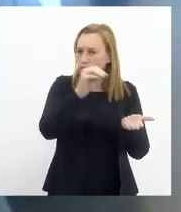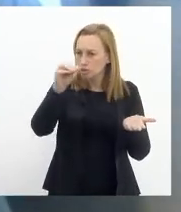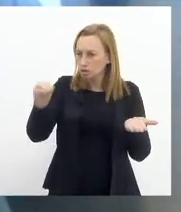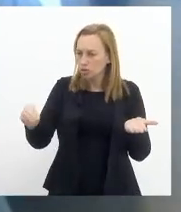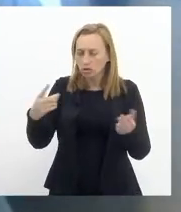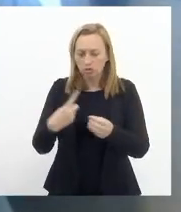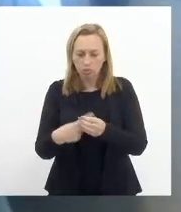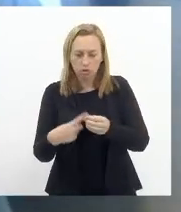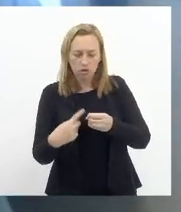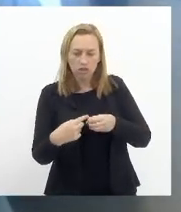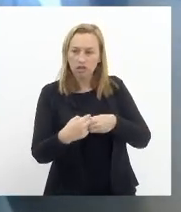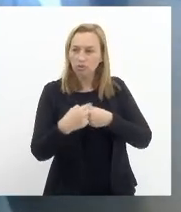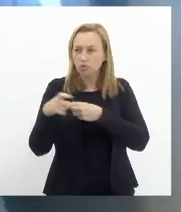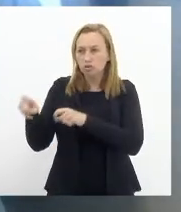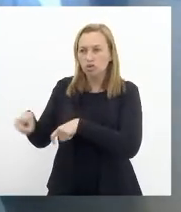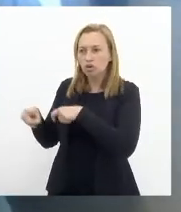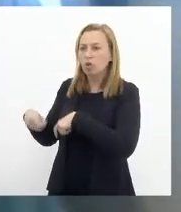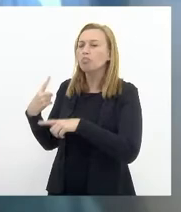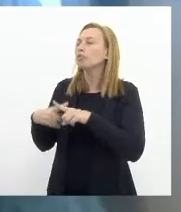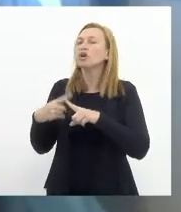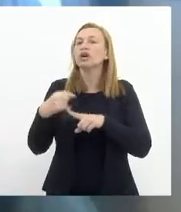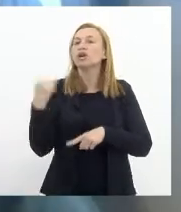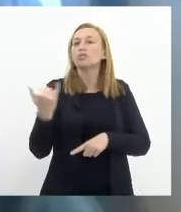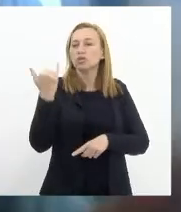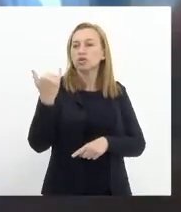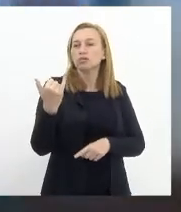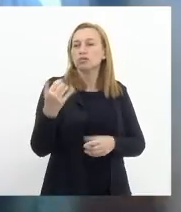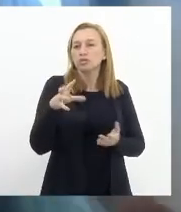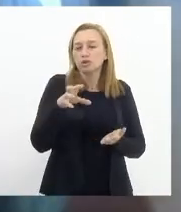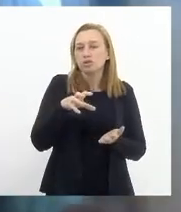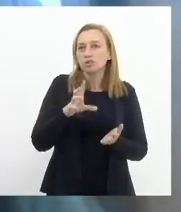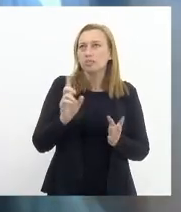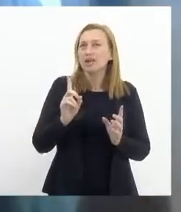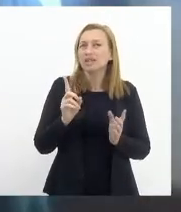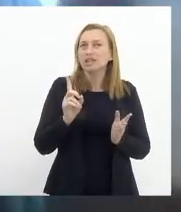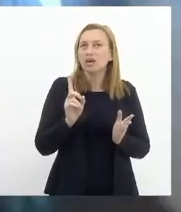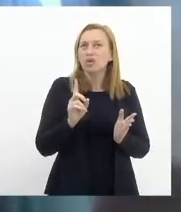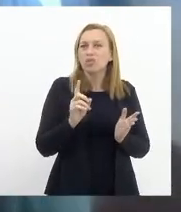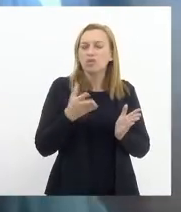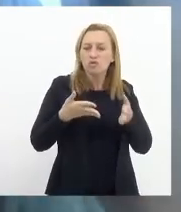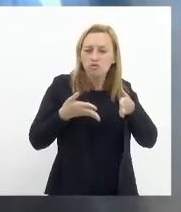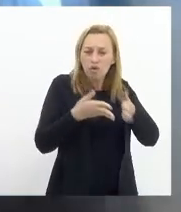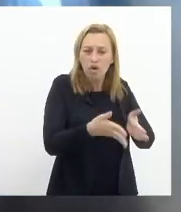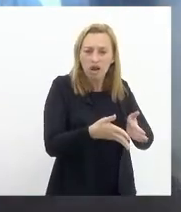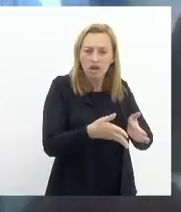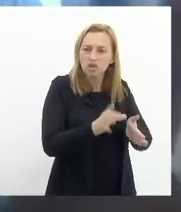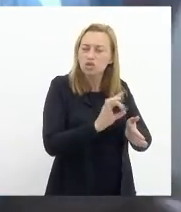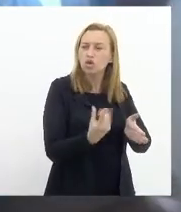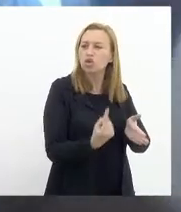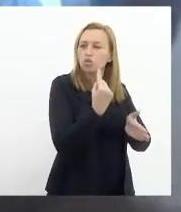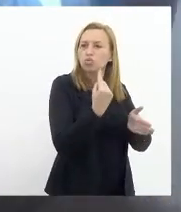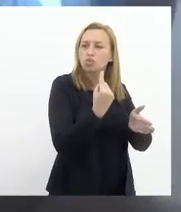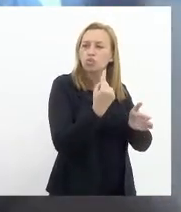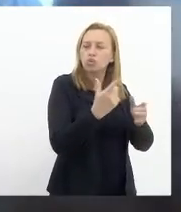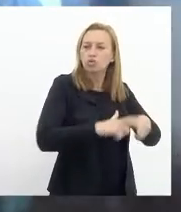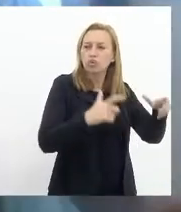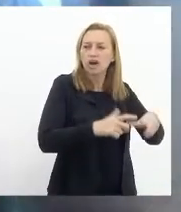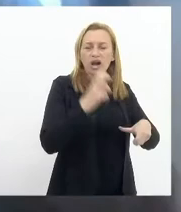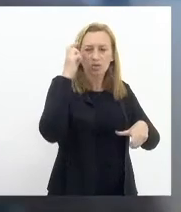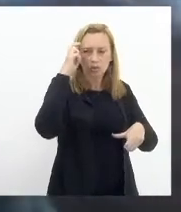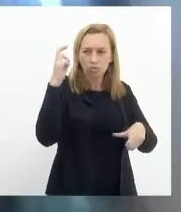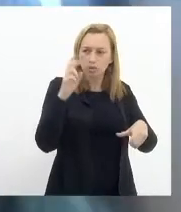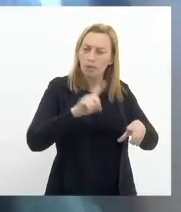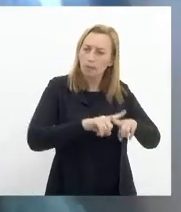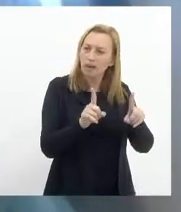municípios do interior porque que isso é importante para não concentrar toda a cultura no Rio de Janeiro mesmo assim não é em toda a cidade em